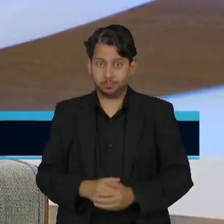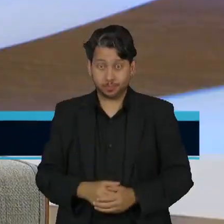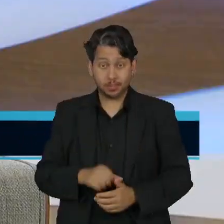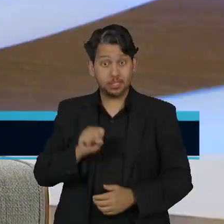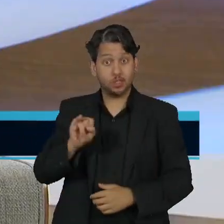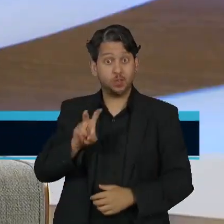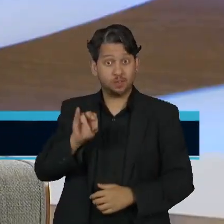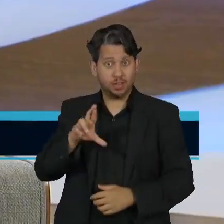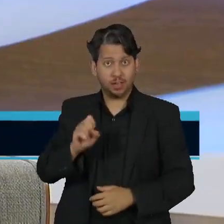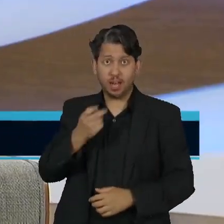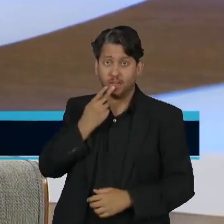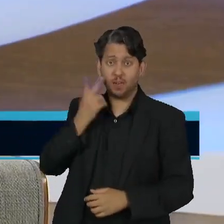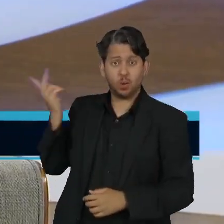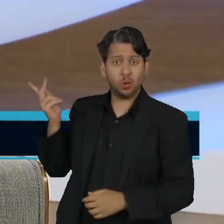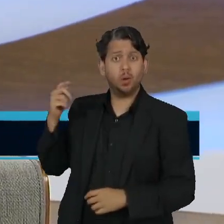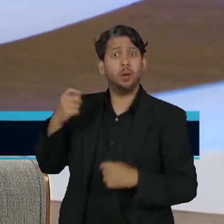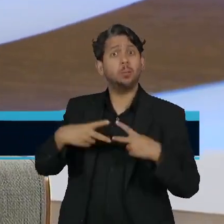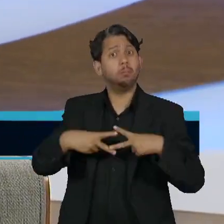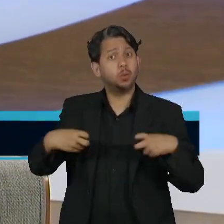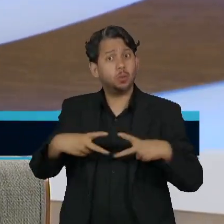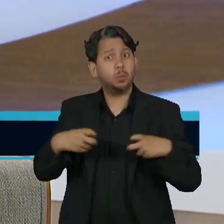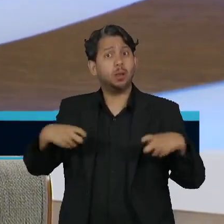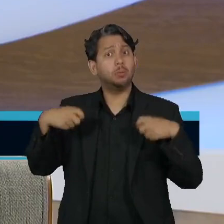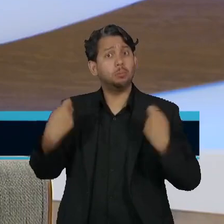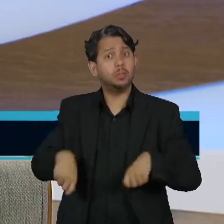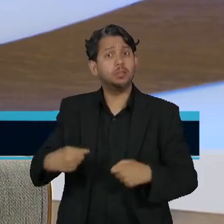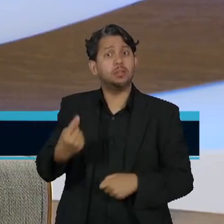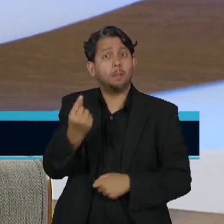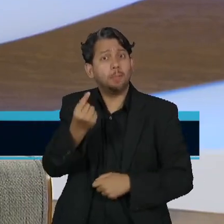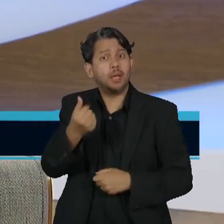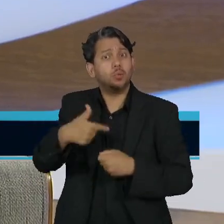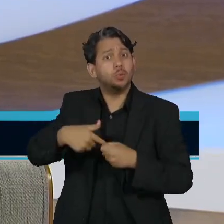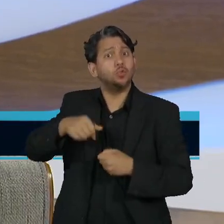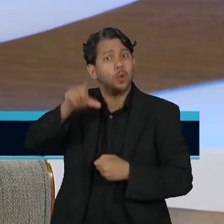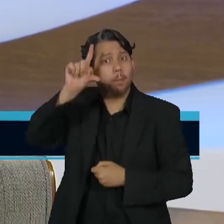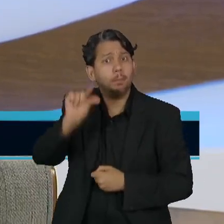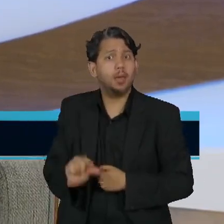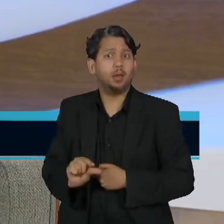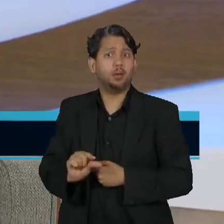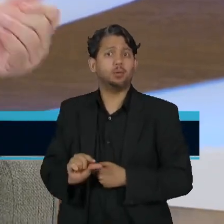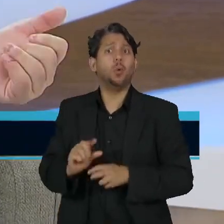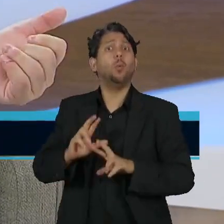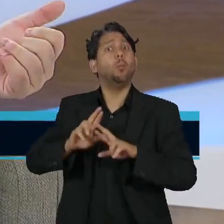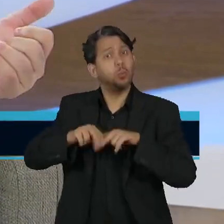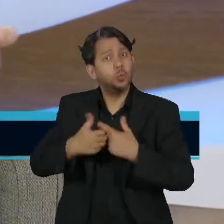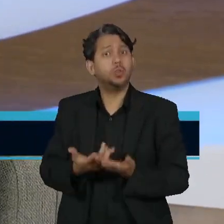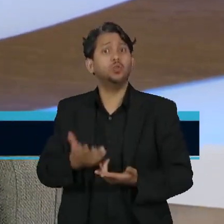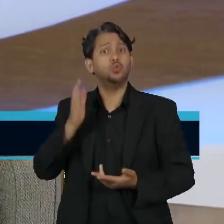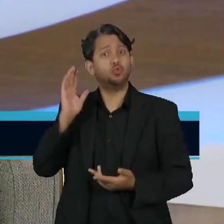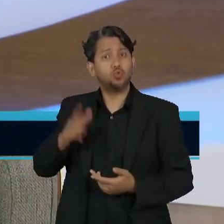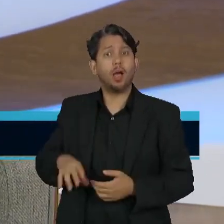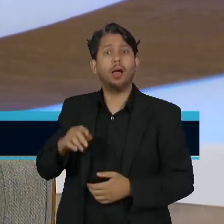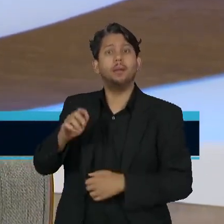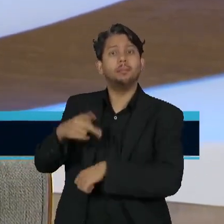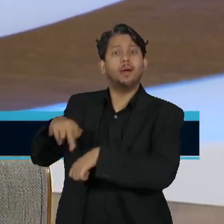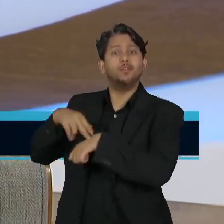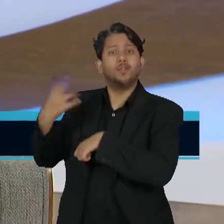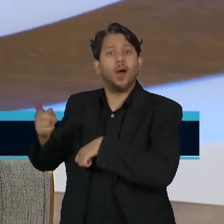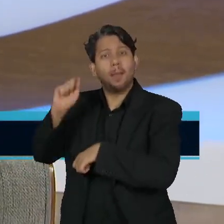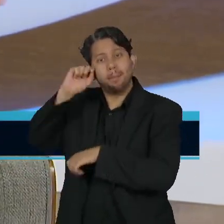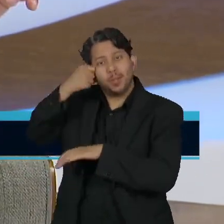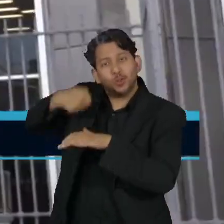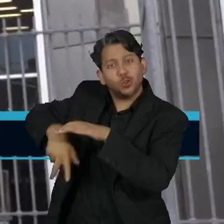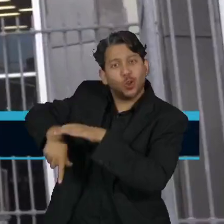pressiona Prates para que a Petrobras reduza o preço dos combustíveis em resposta à queda no valor do petróleo no mercado